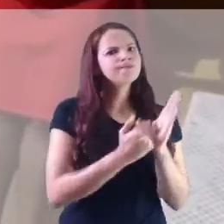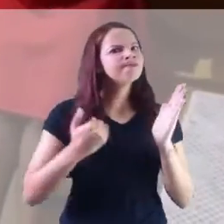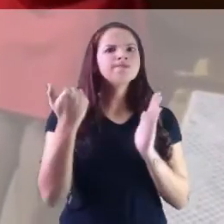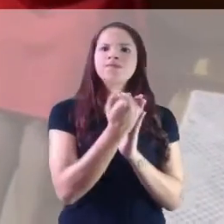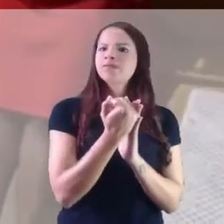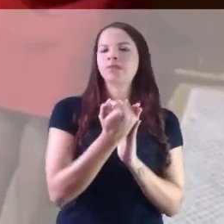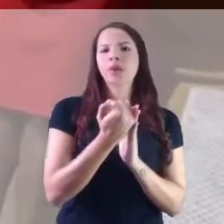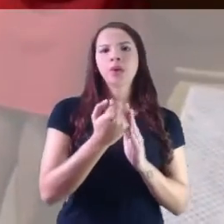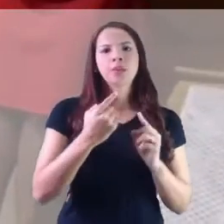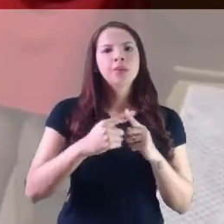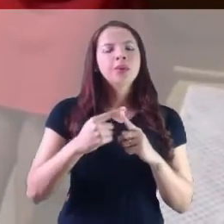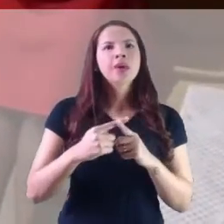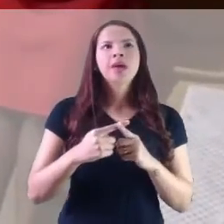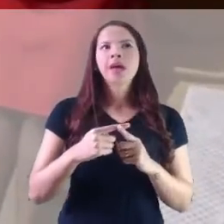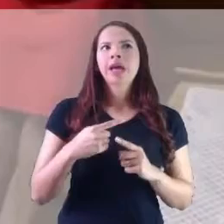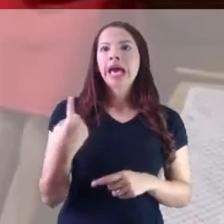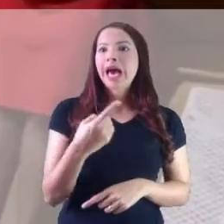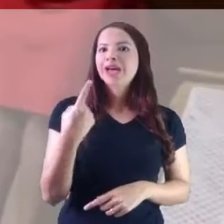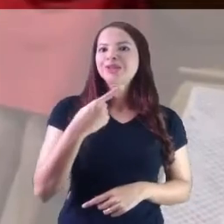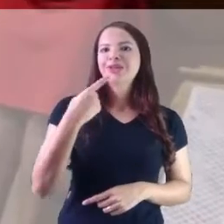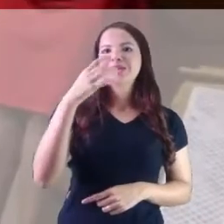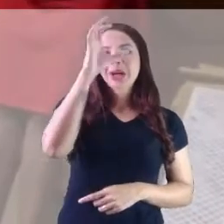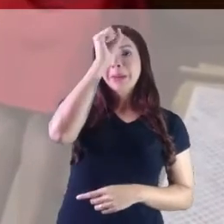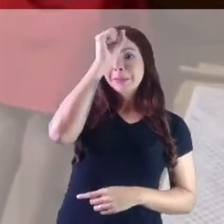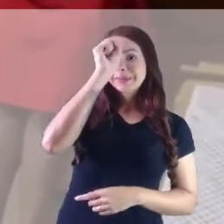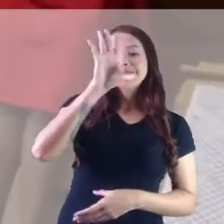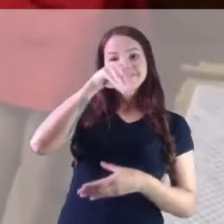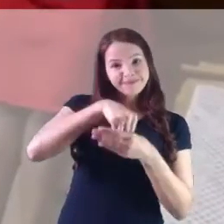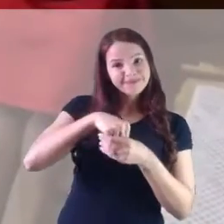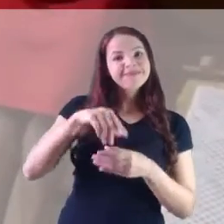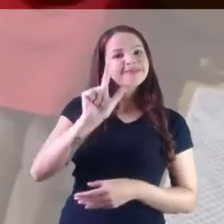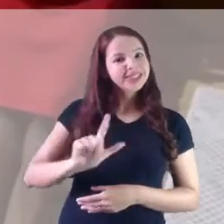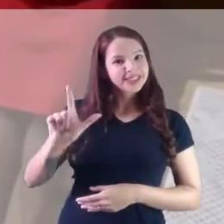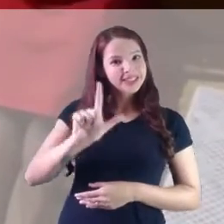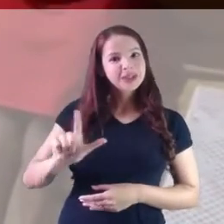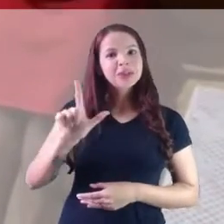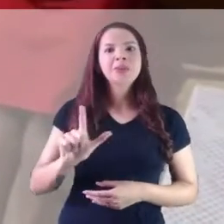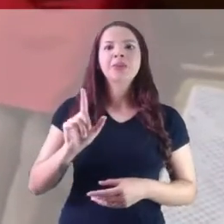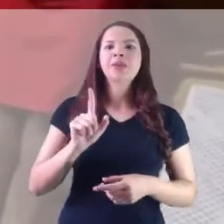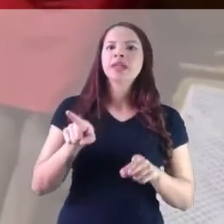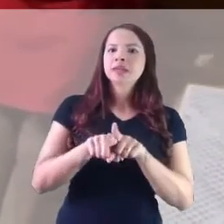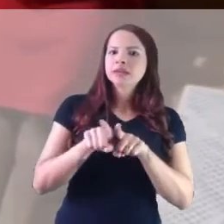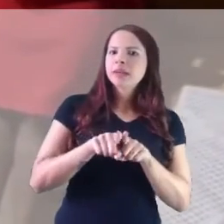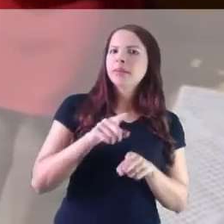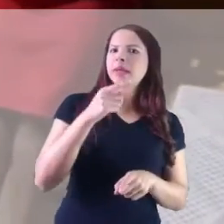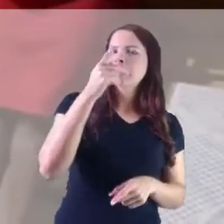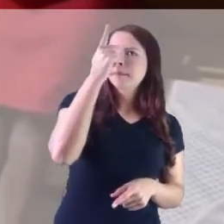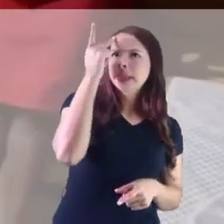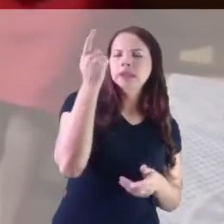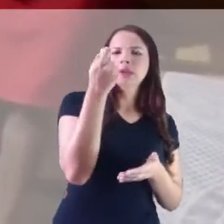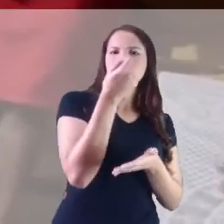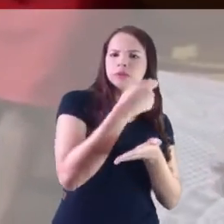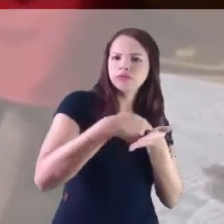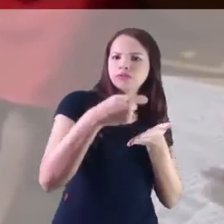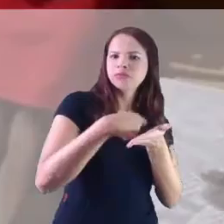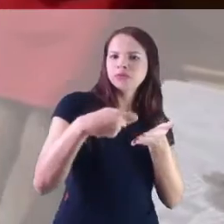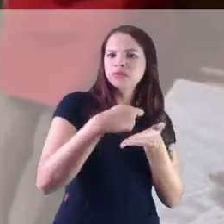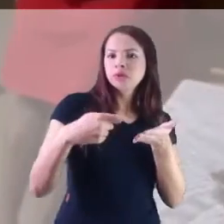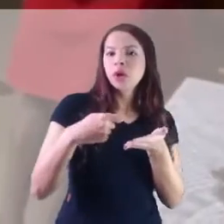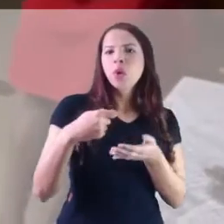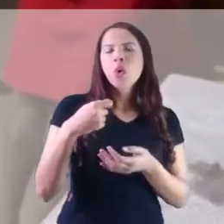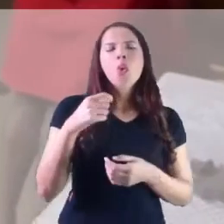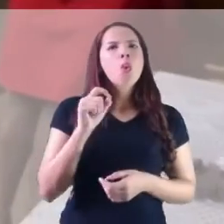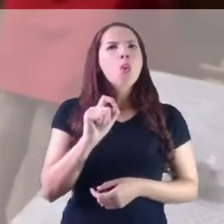grandeza, uma riqueza, porque o que a gente aprende com a literatura, com os autores que pensam o campo